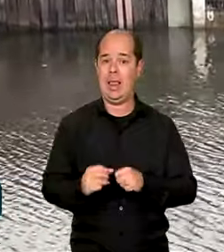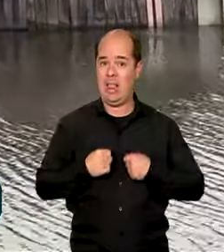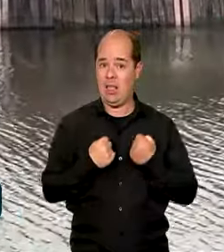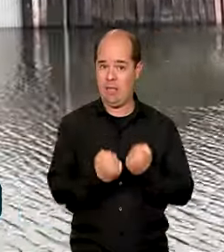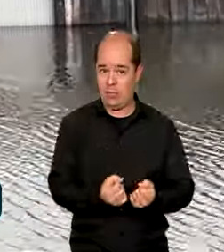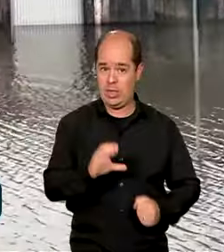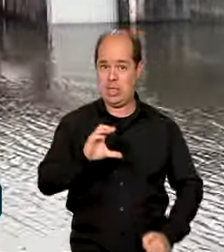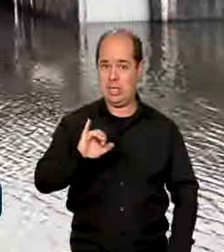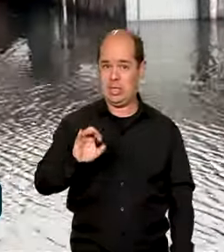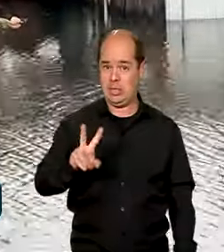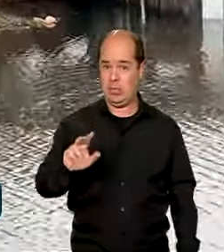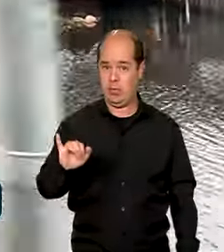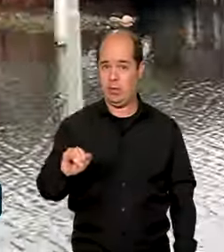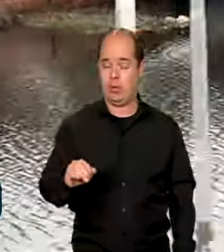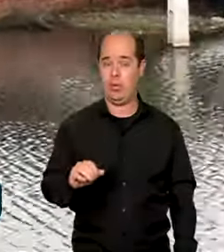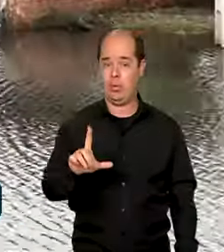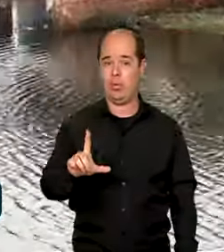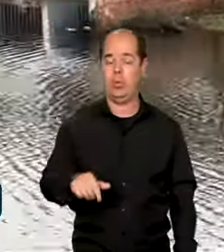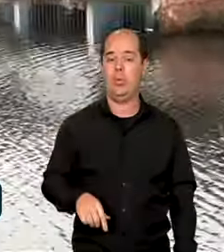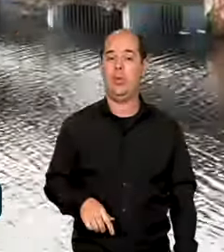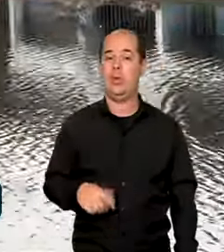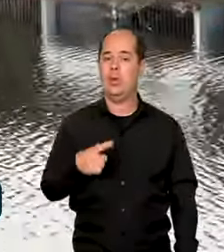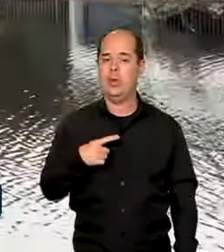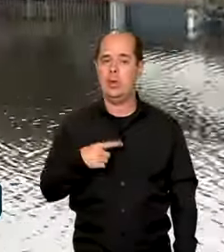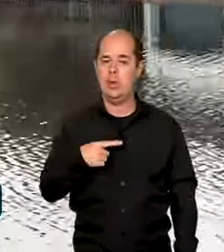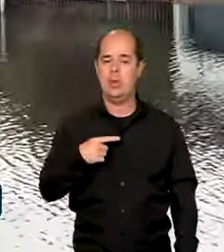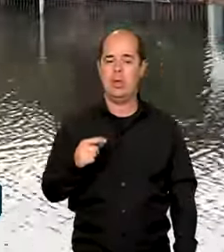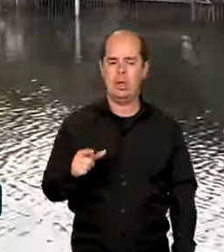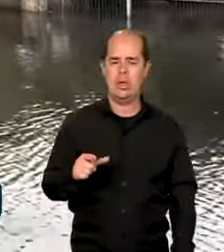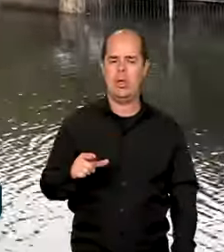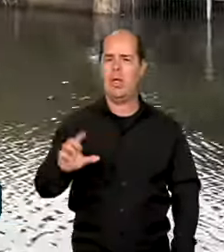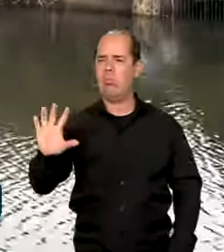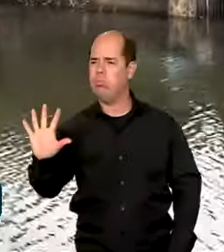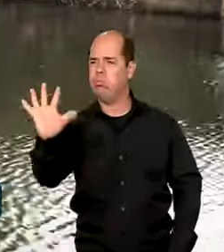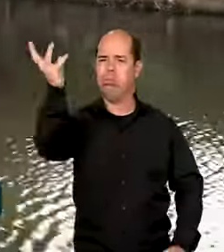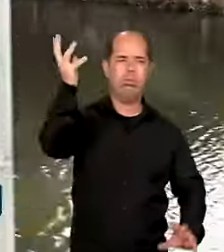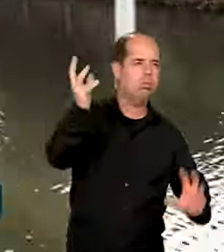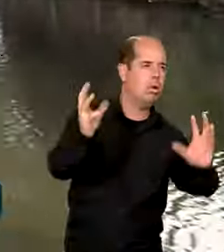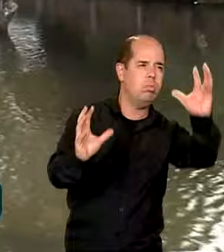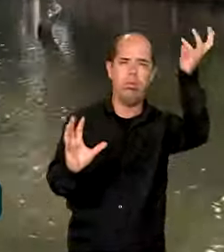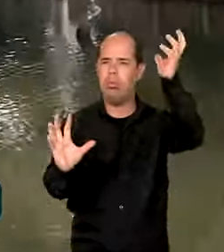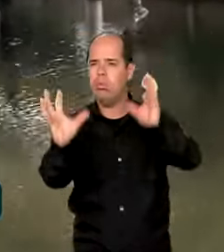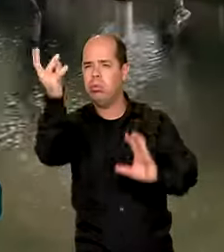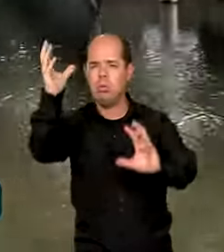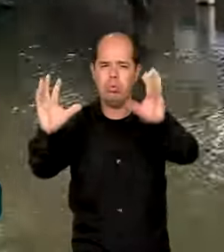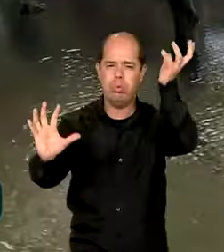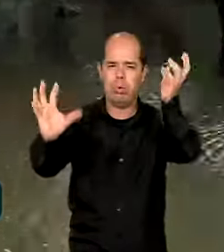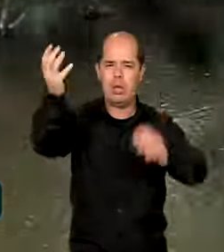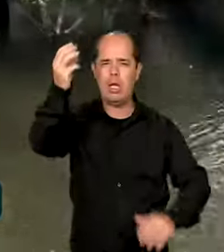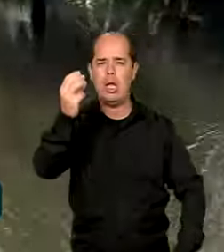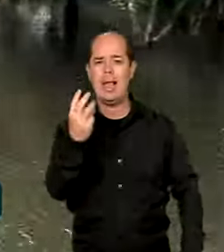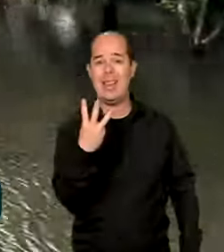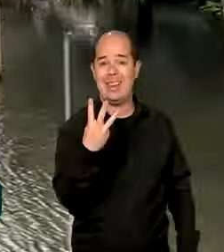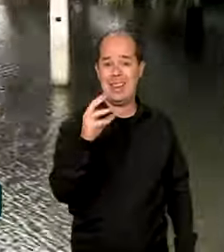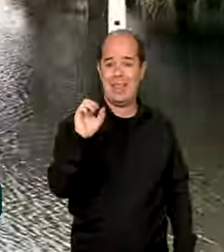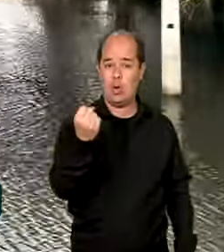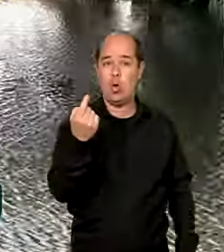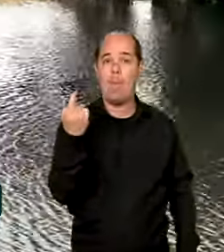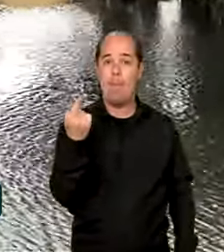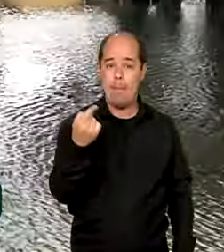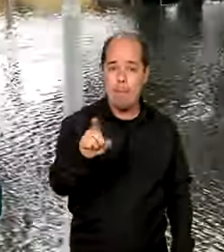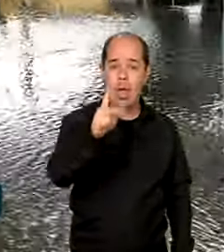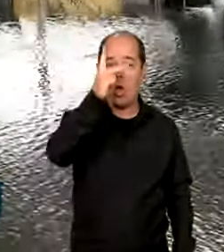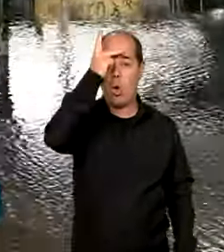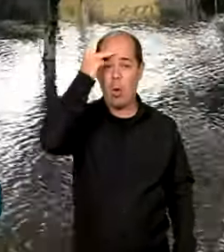sofreram algum tipo de consequência por causa das condições climáticas adversas. 38 mil pessoas foram afetadas,